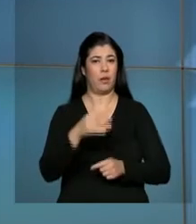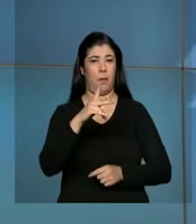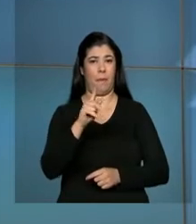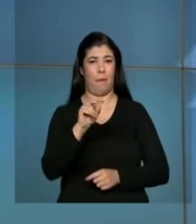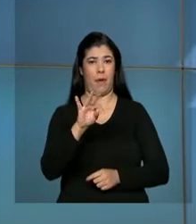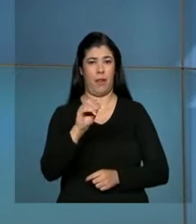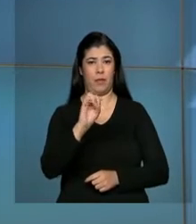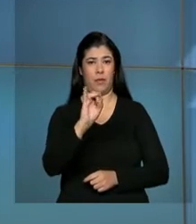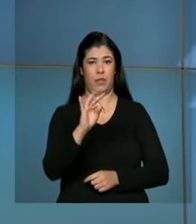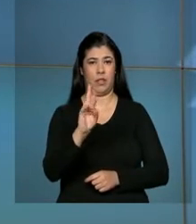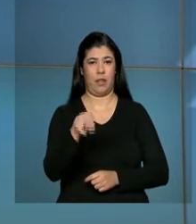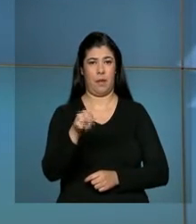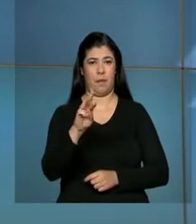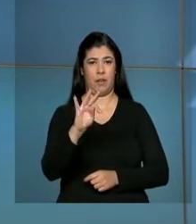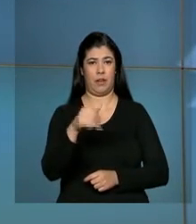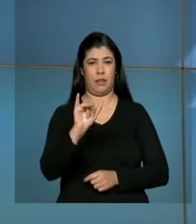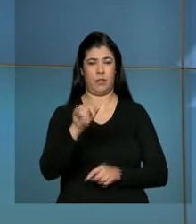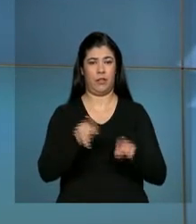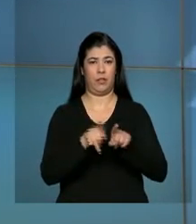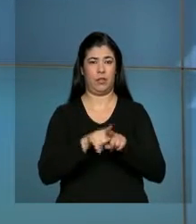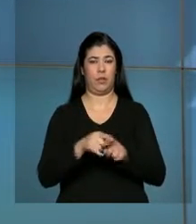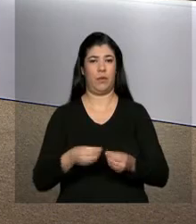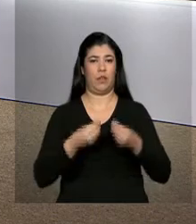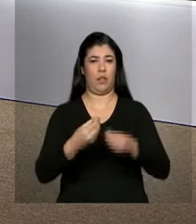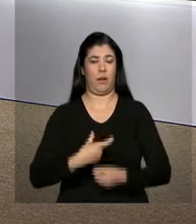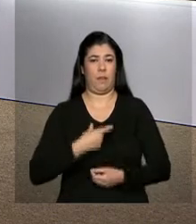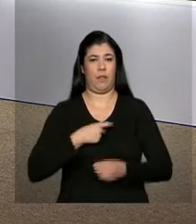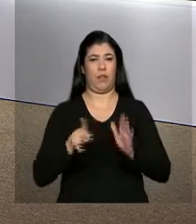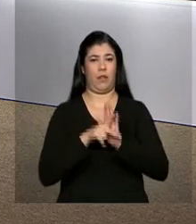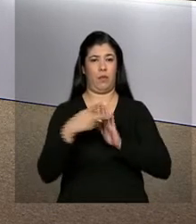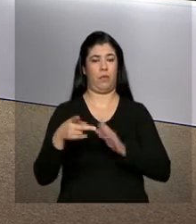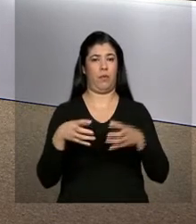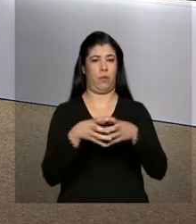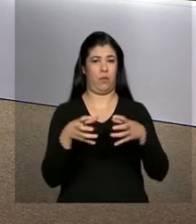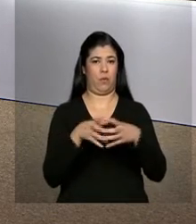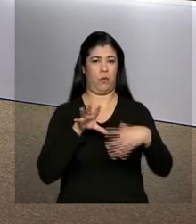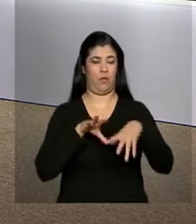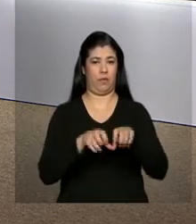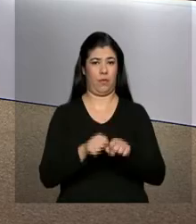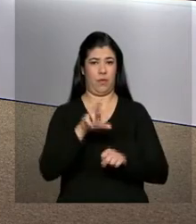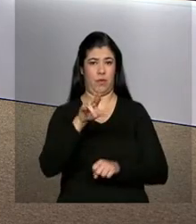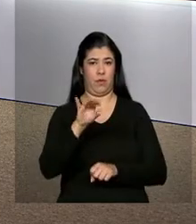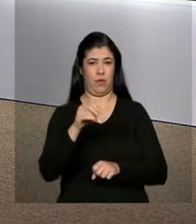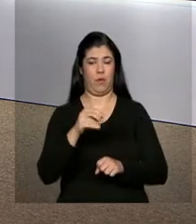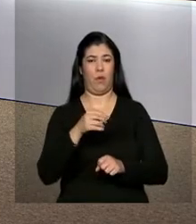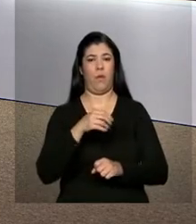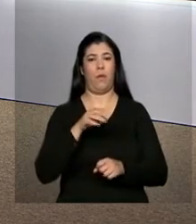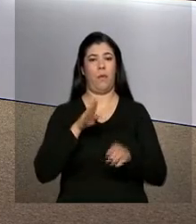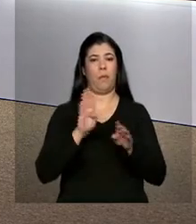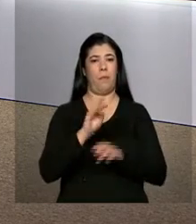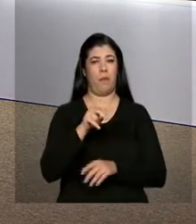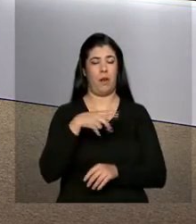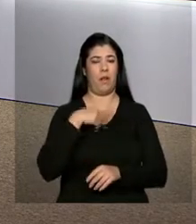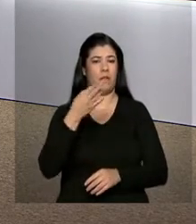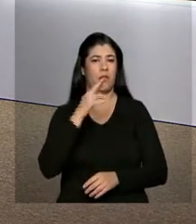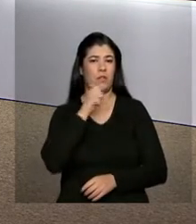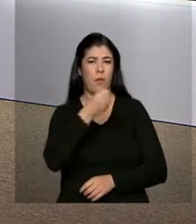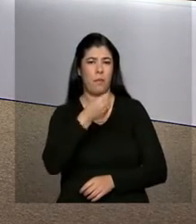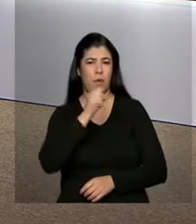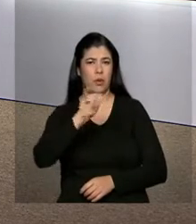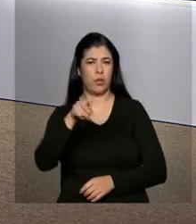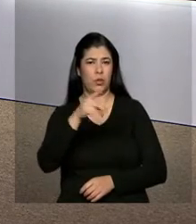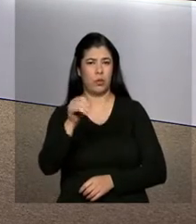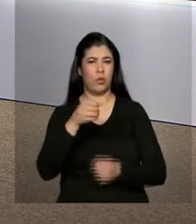haverá entrega de medalhas da Ordem do Rio Branco. João Pedro Neto está no Itamaraty e traz outras informações. João Pedro.